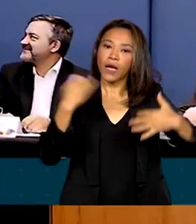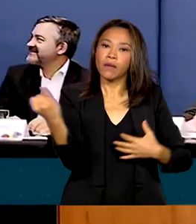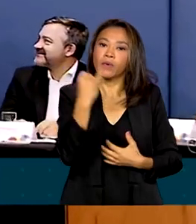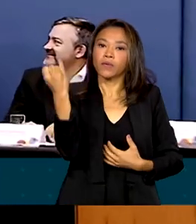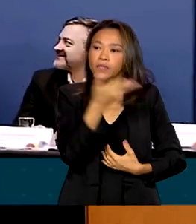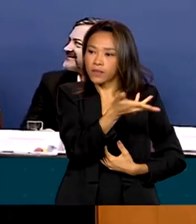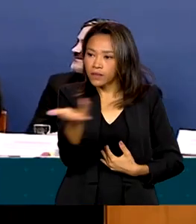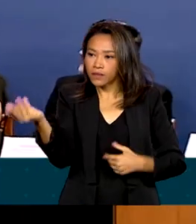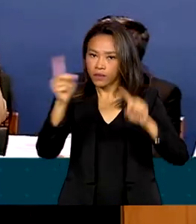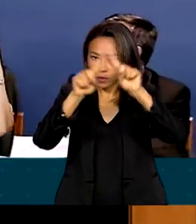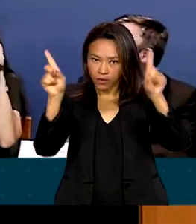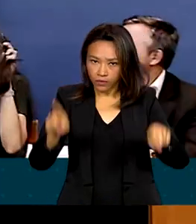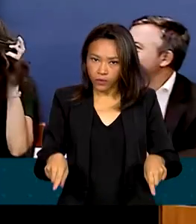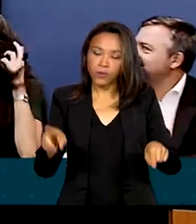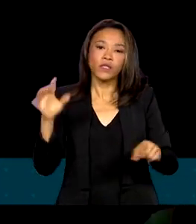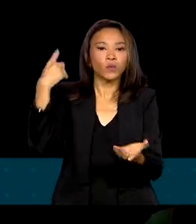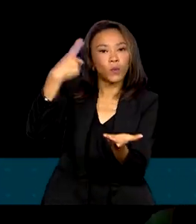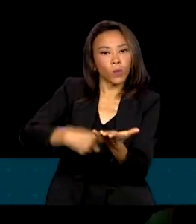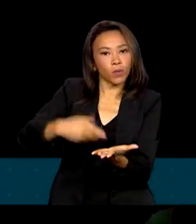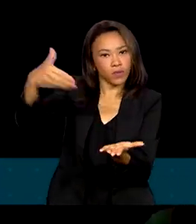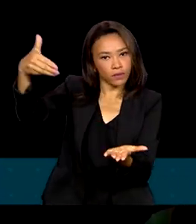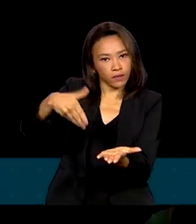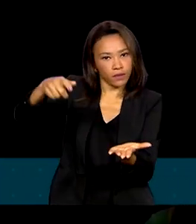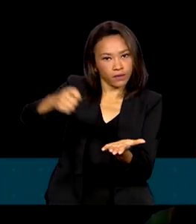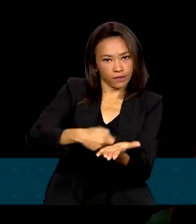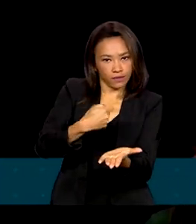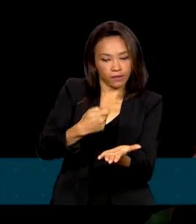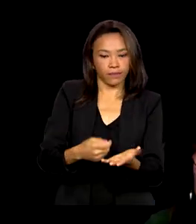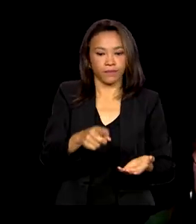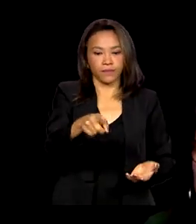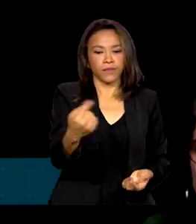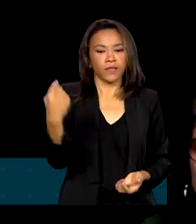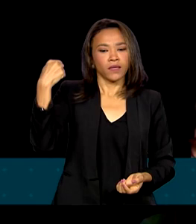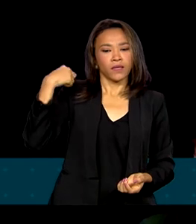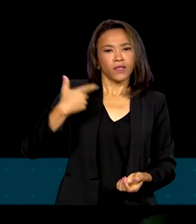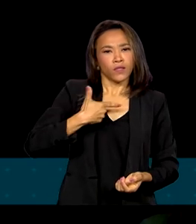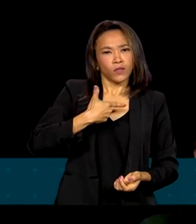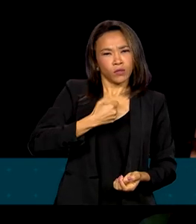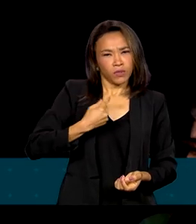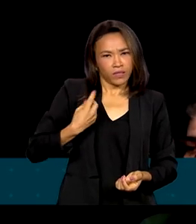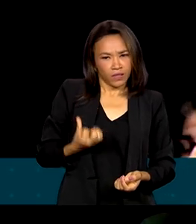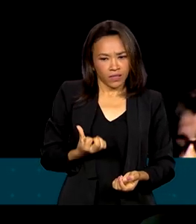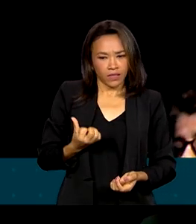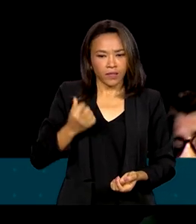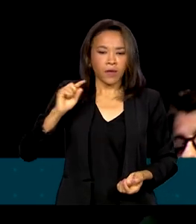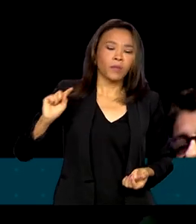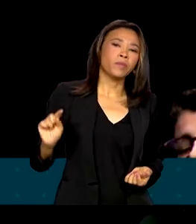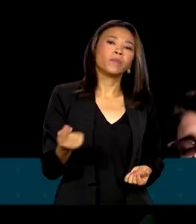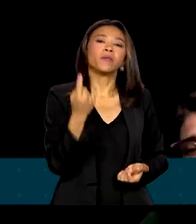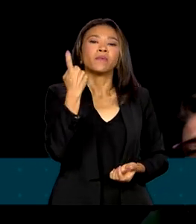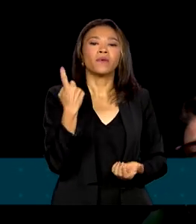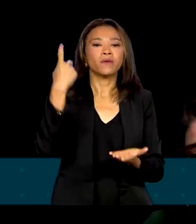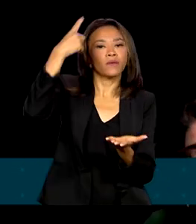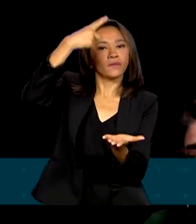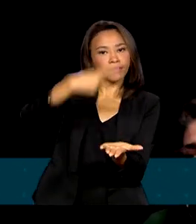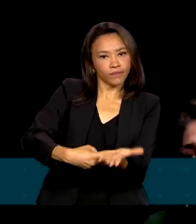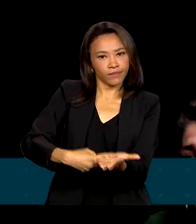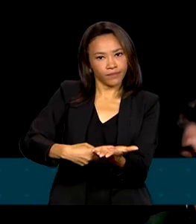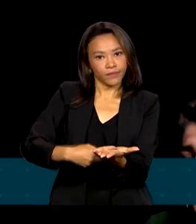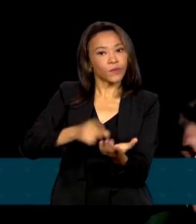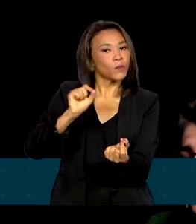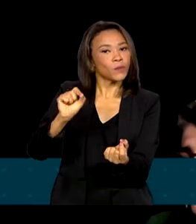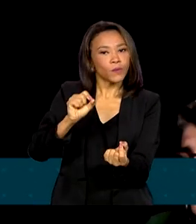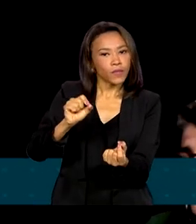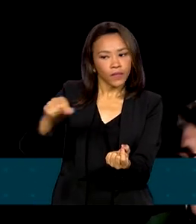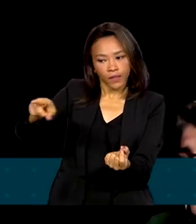públicos e do acordo firmado. Depois de 2016, é o primeiro acordo feito entre o